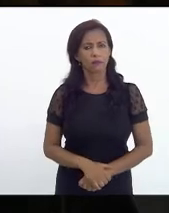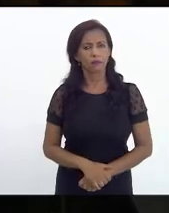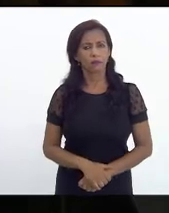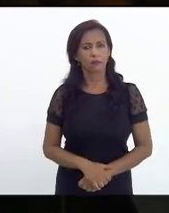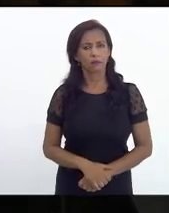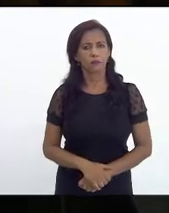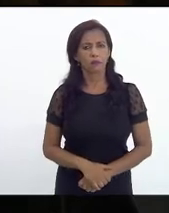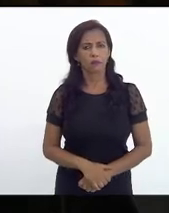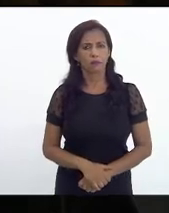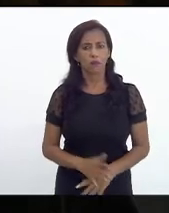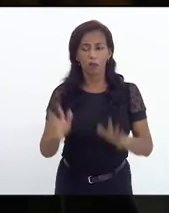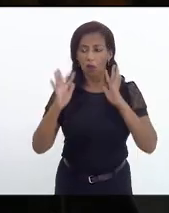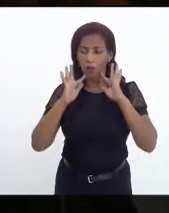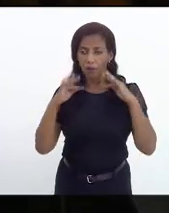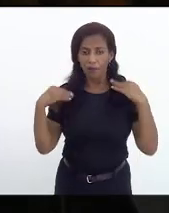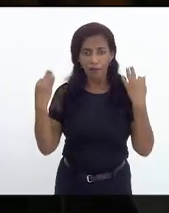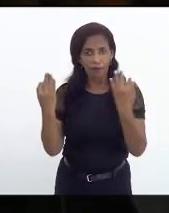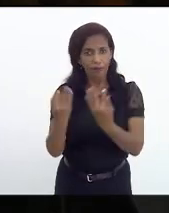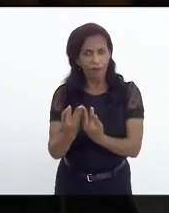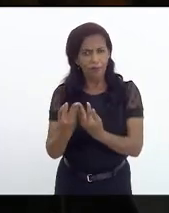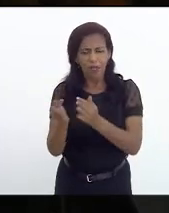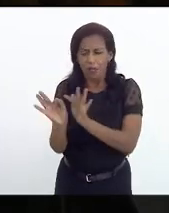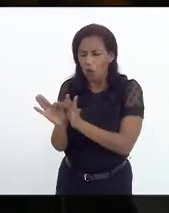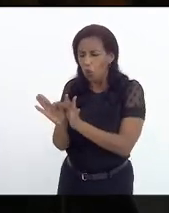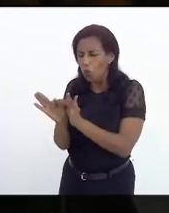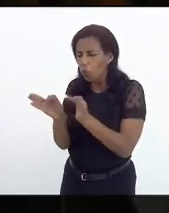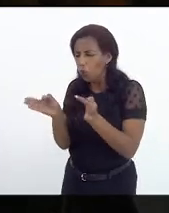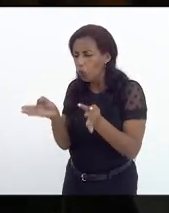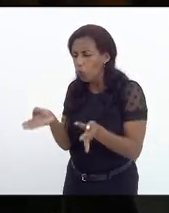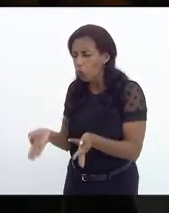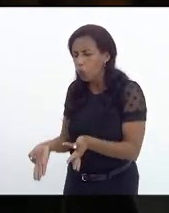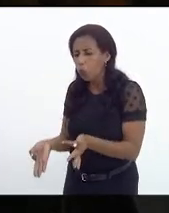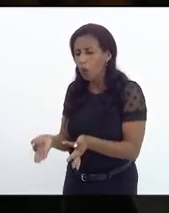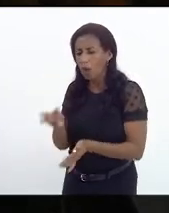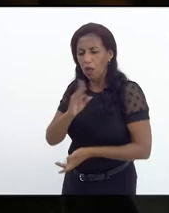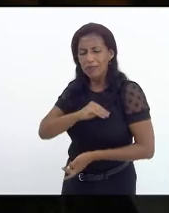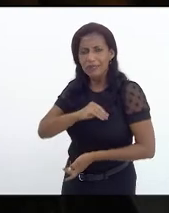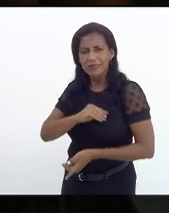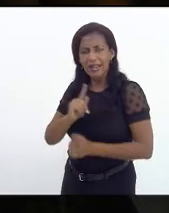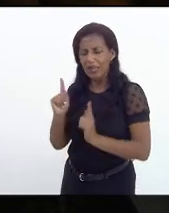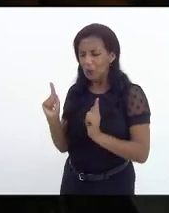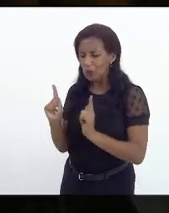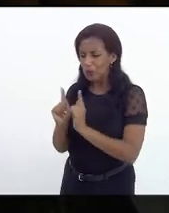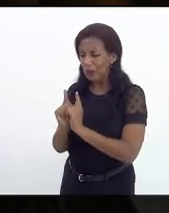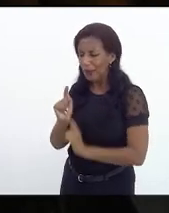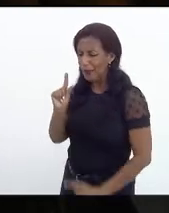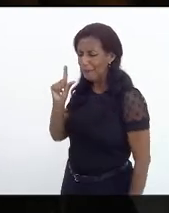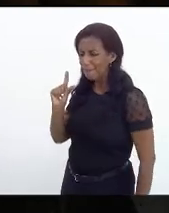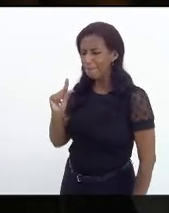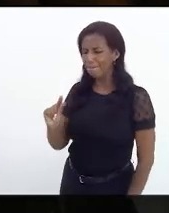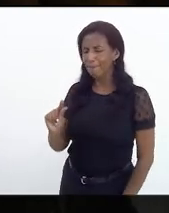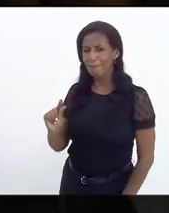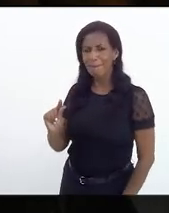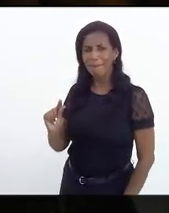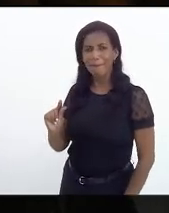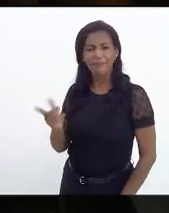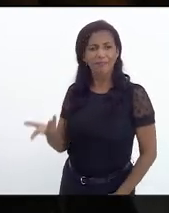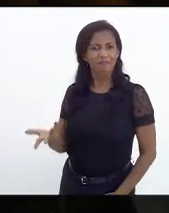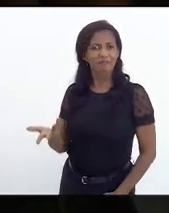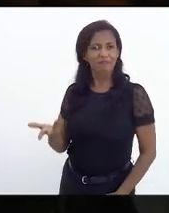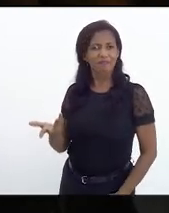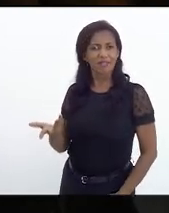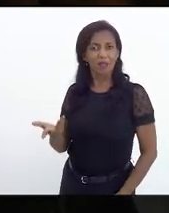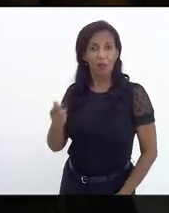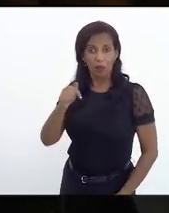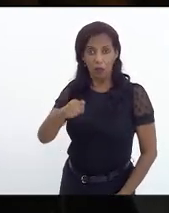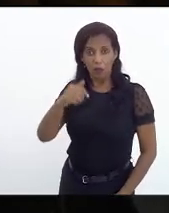uma família humilde com renda familiar alta para